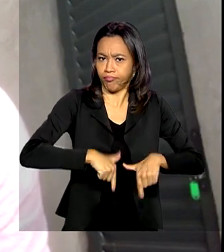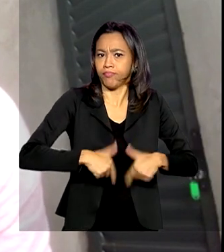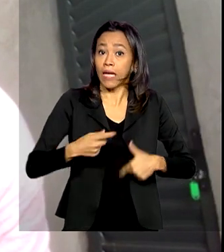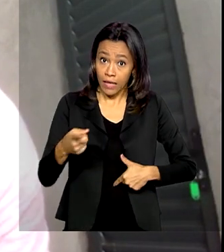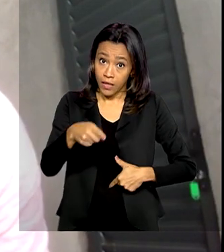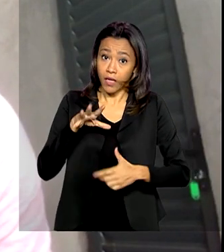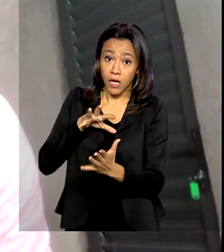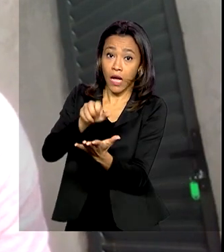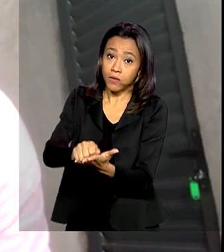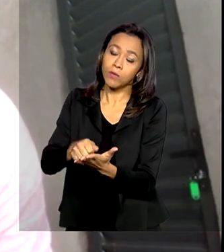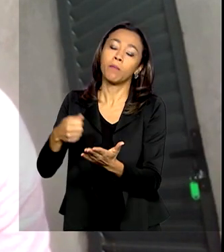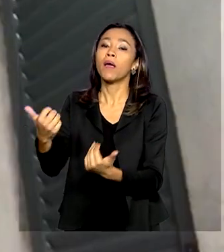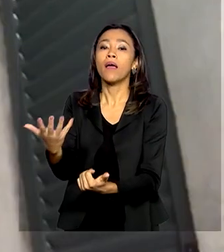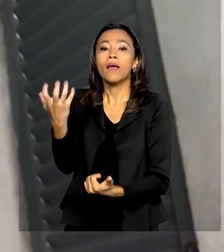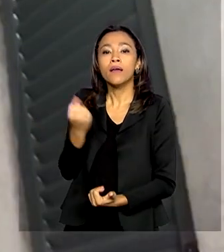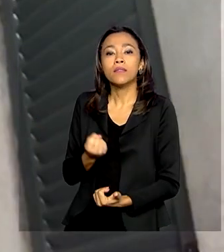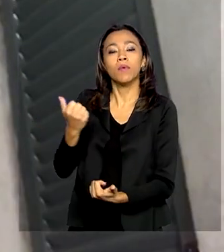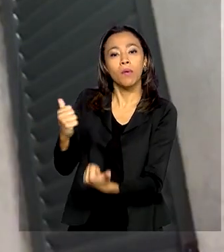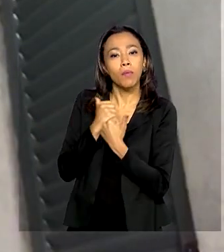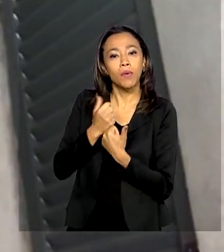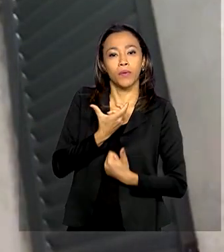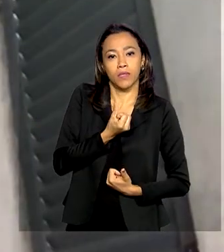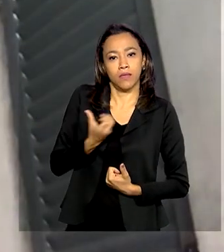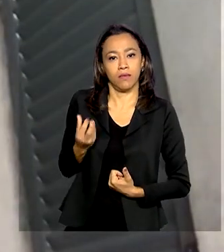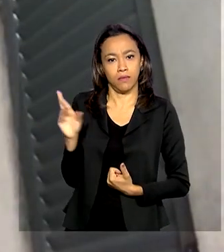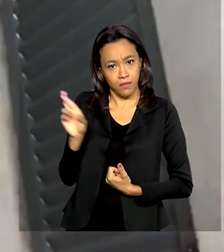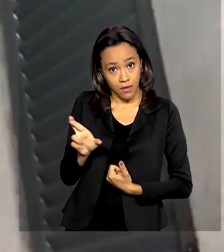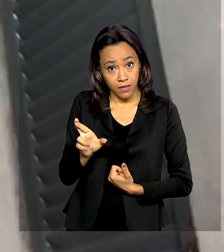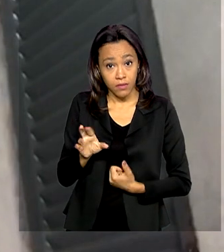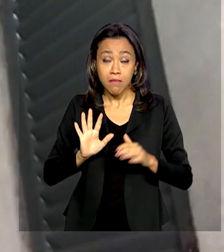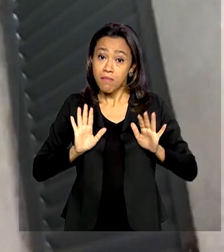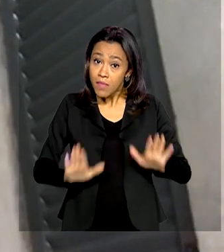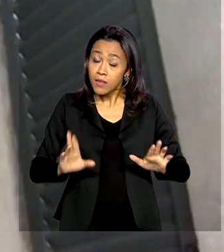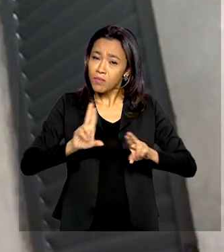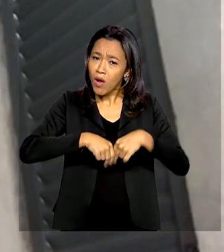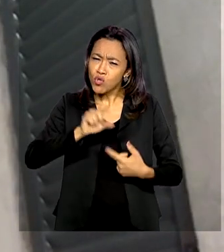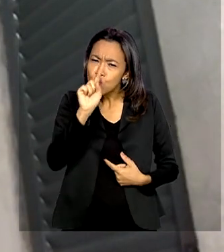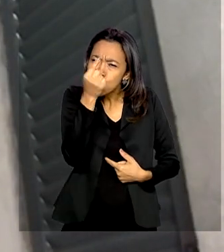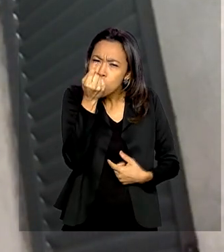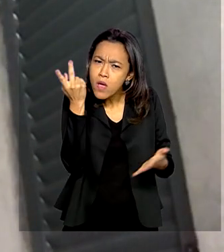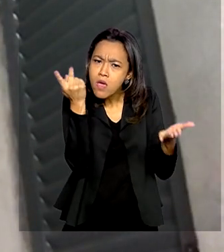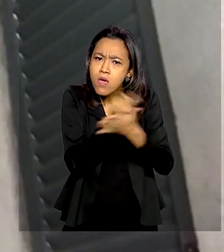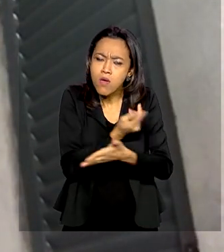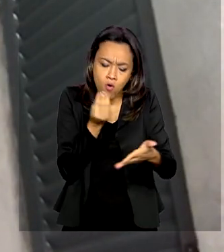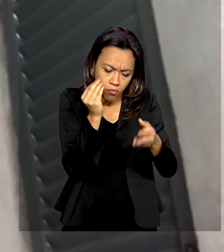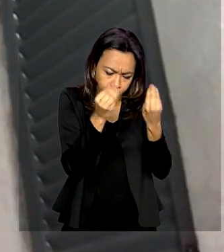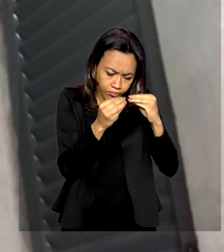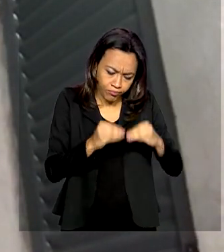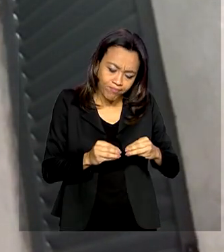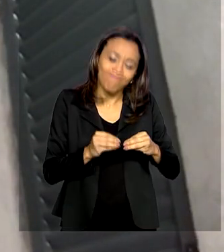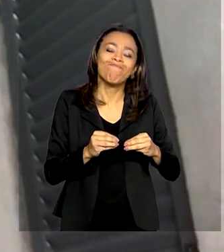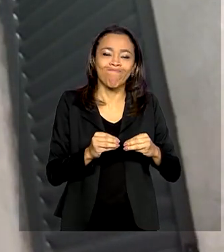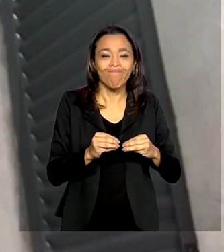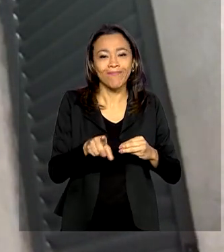receber o auxílio emergencial de 600 reais. Mas por causa de um erro no preenchimento, teve o